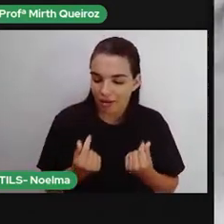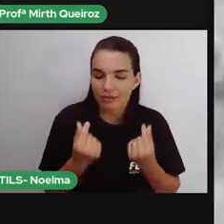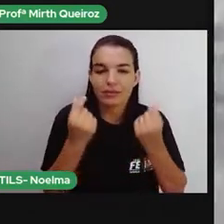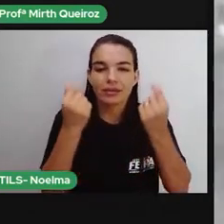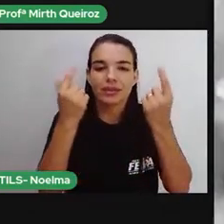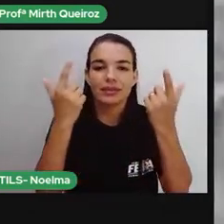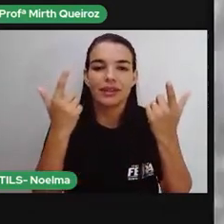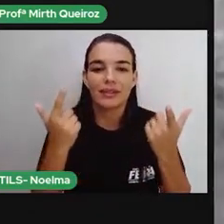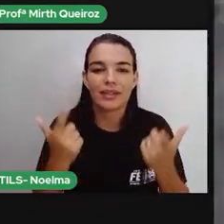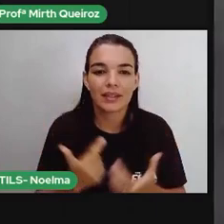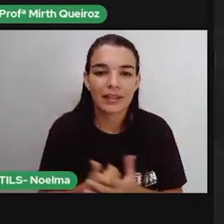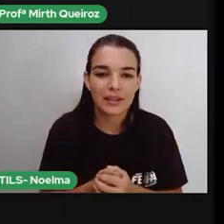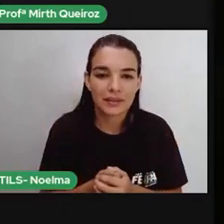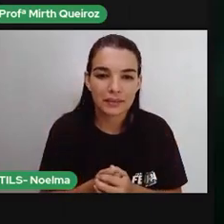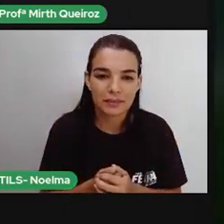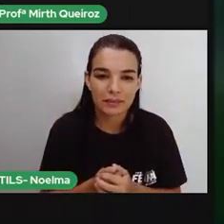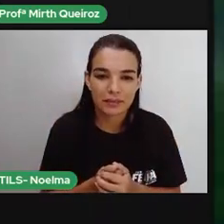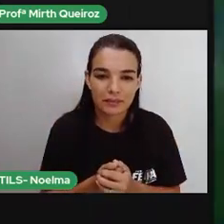Livre.